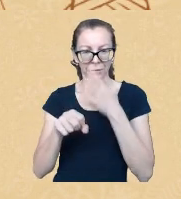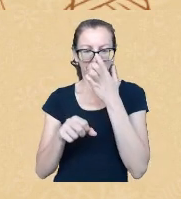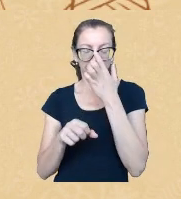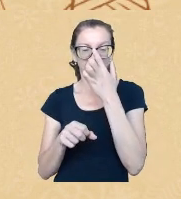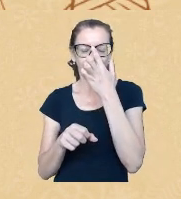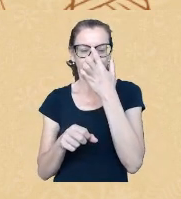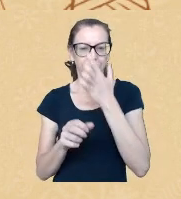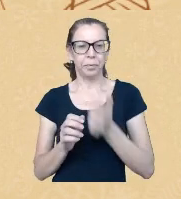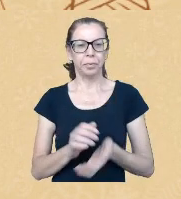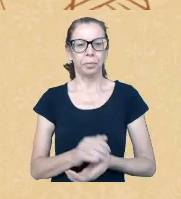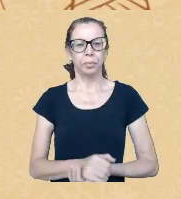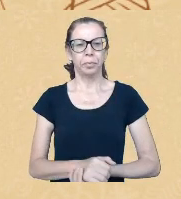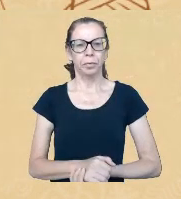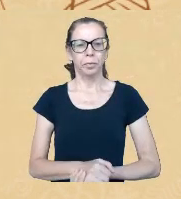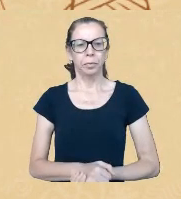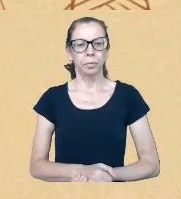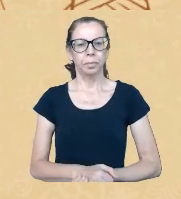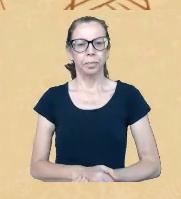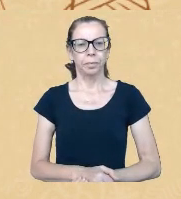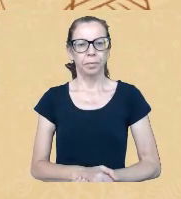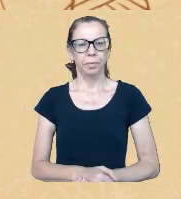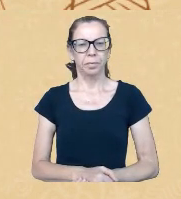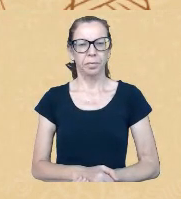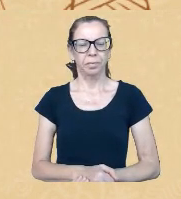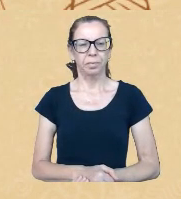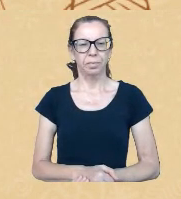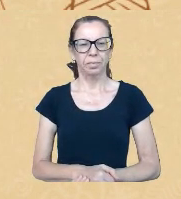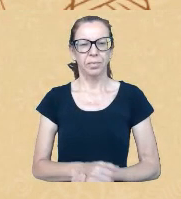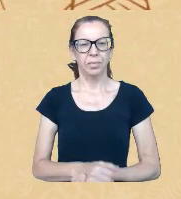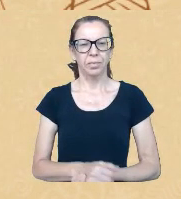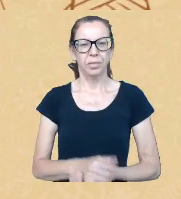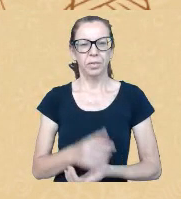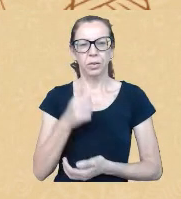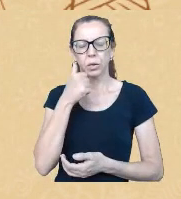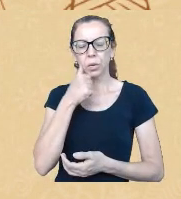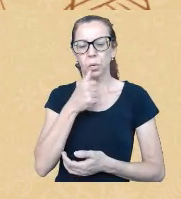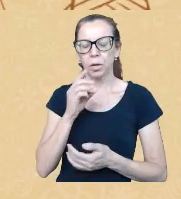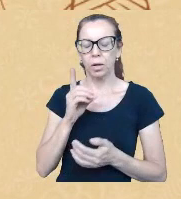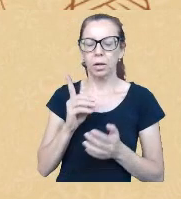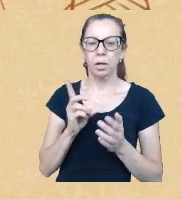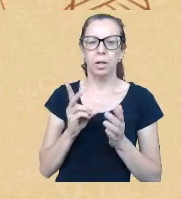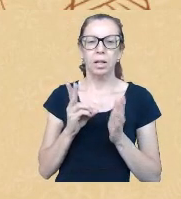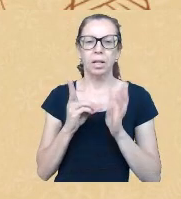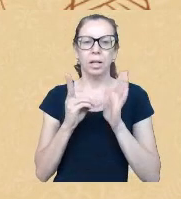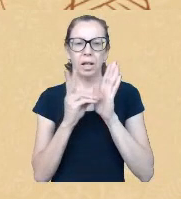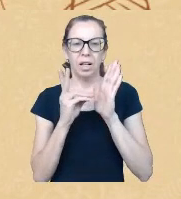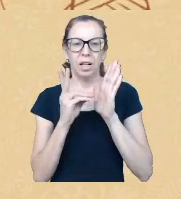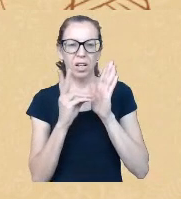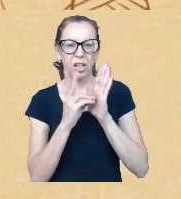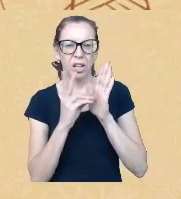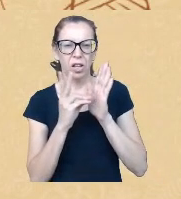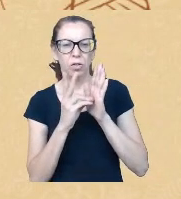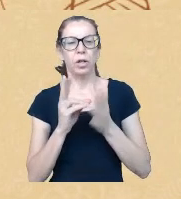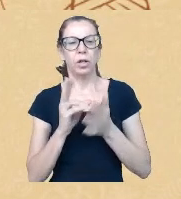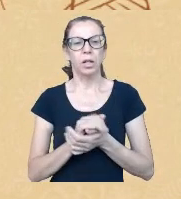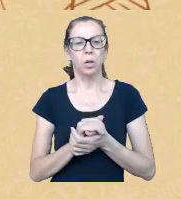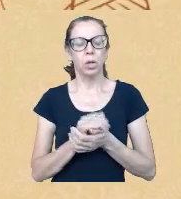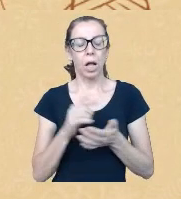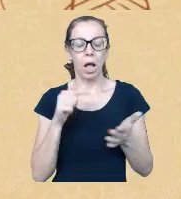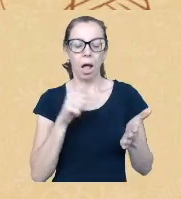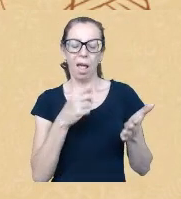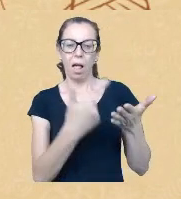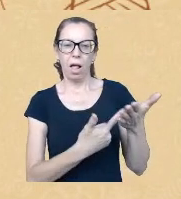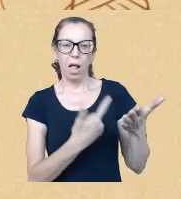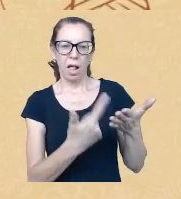mas Mulheres Indígenas da Tradição é o nome desse livro esse é um livro que está